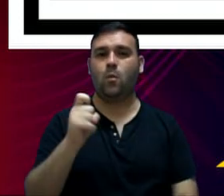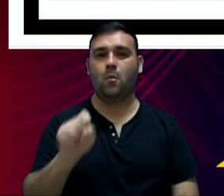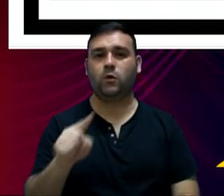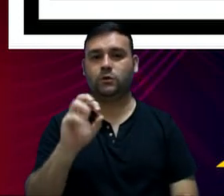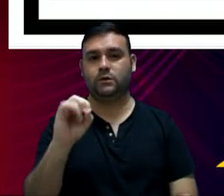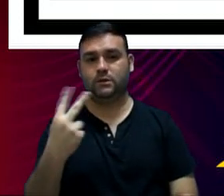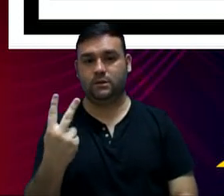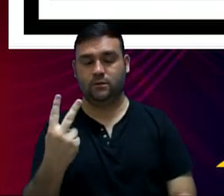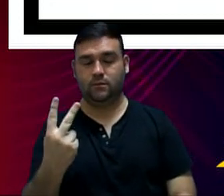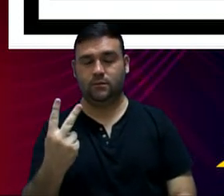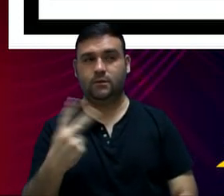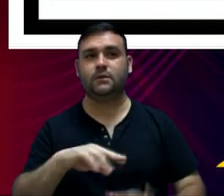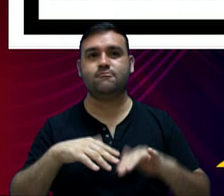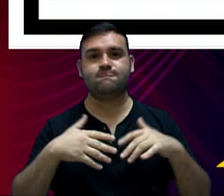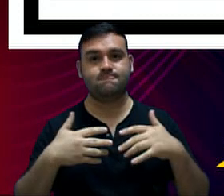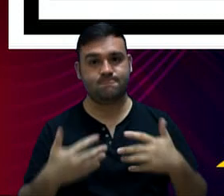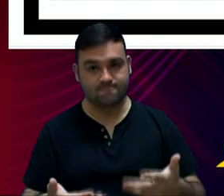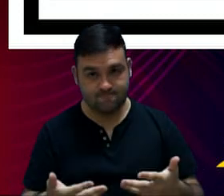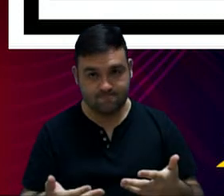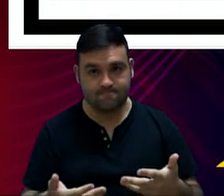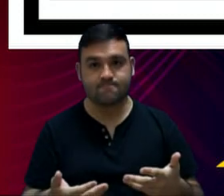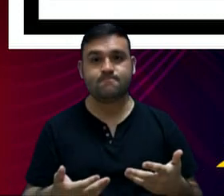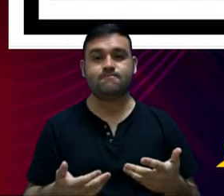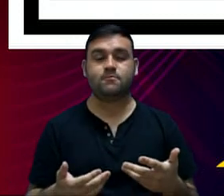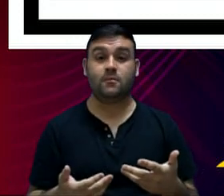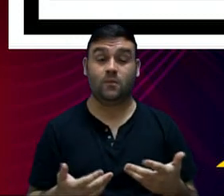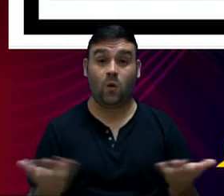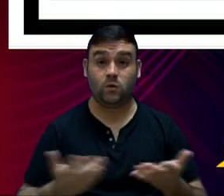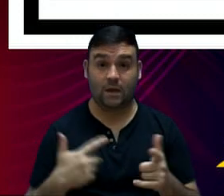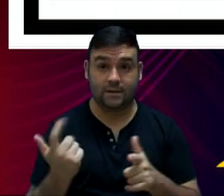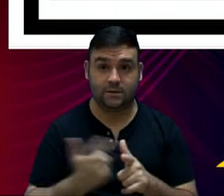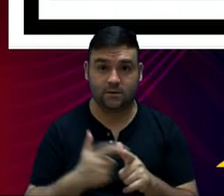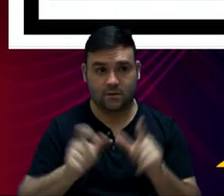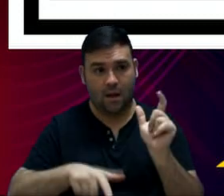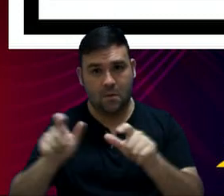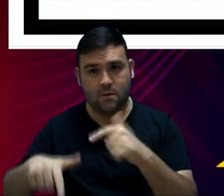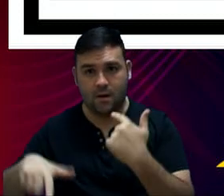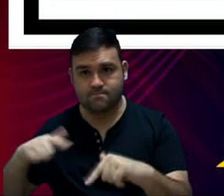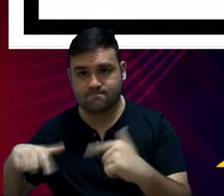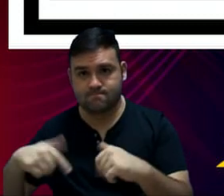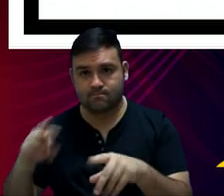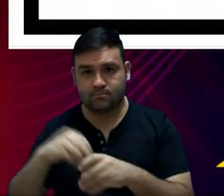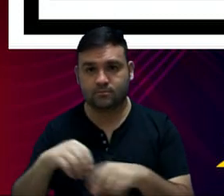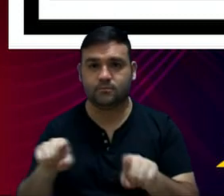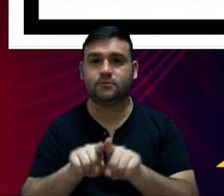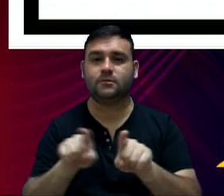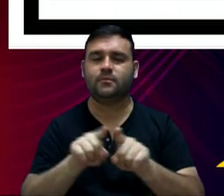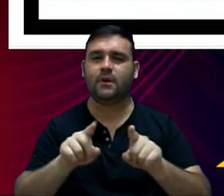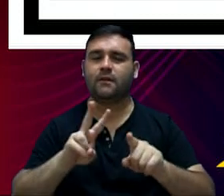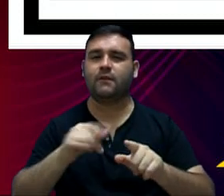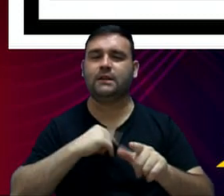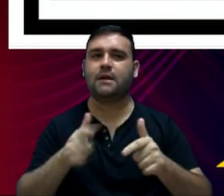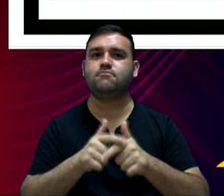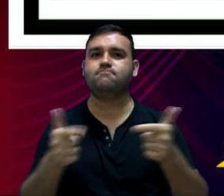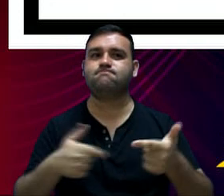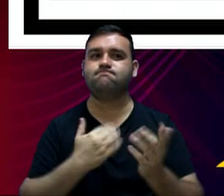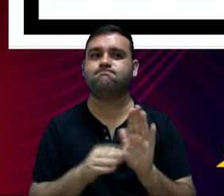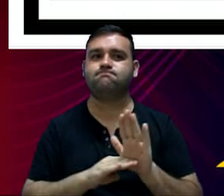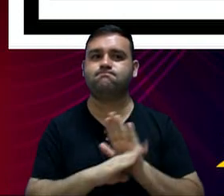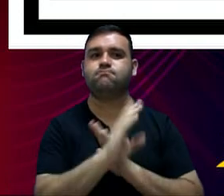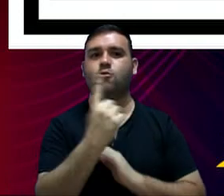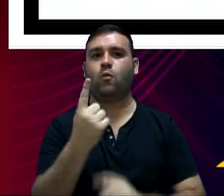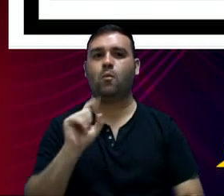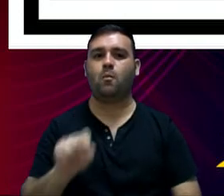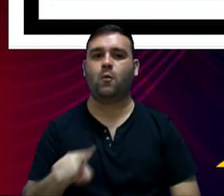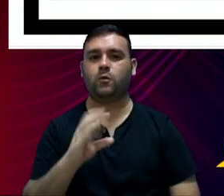,02%. Portanto, essa despesa de pessoal, houve um aumento real aqui